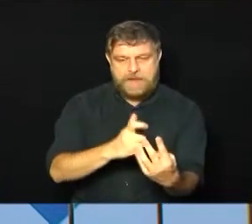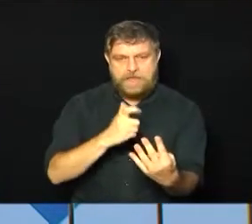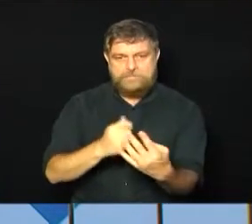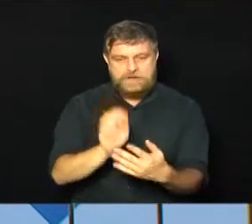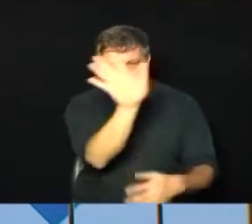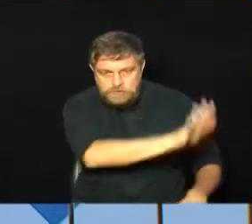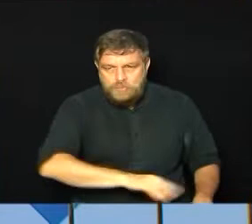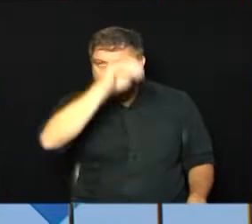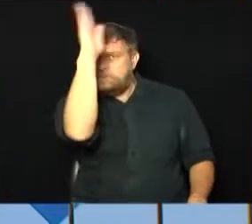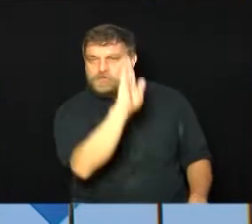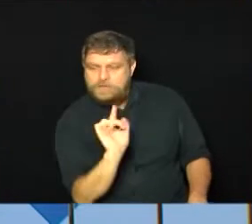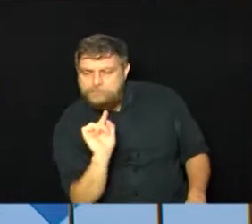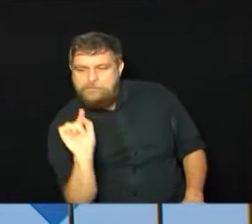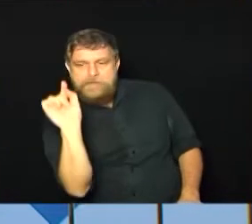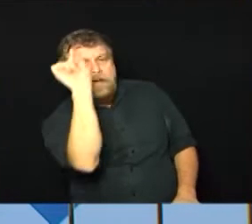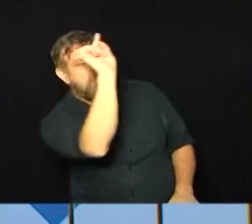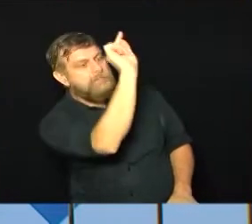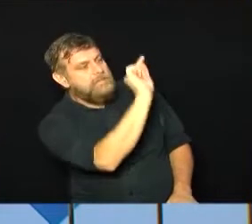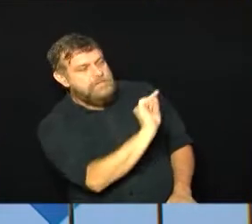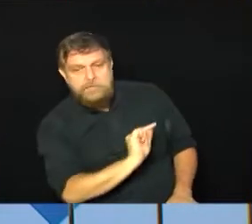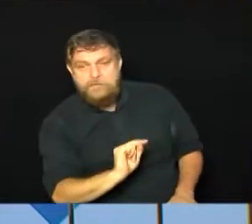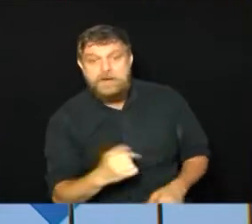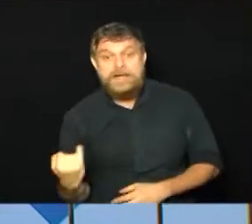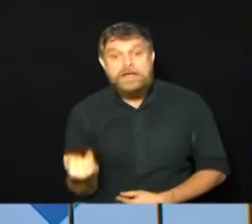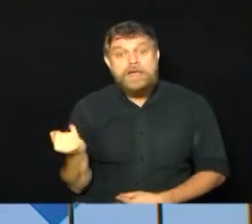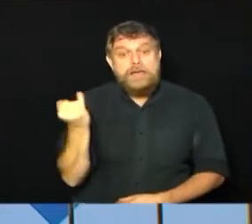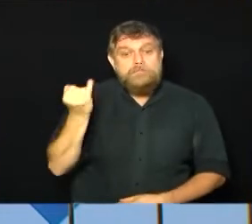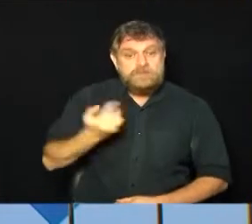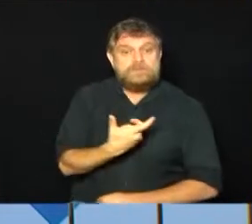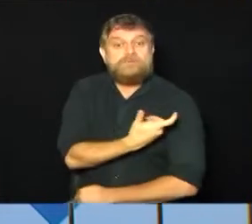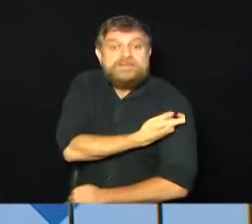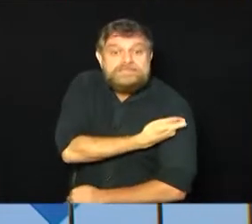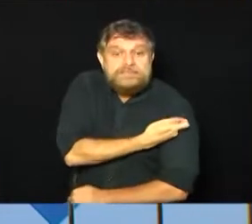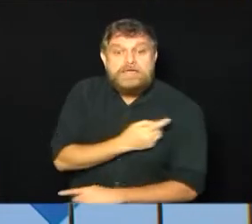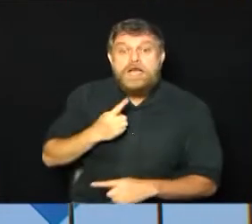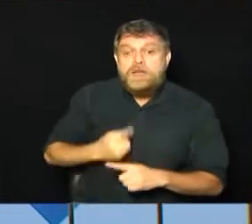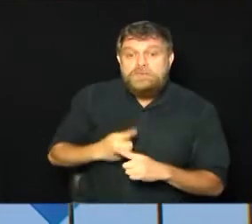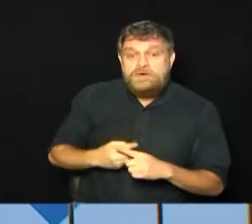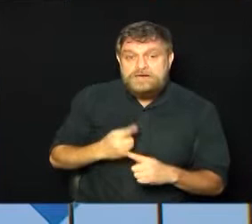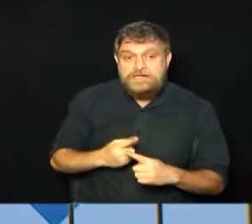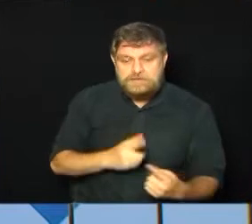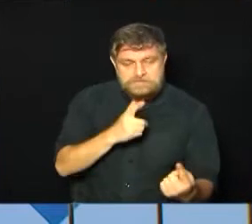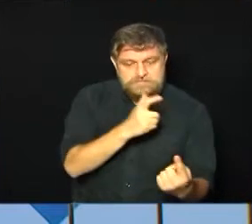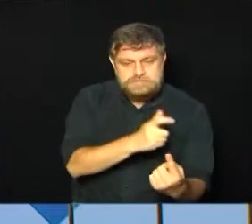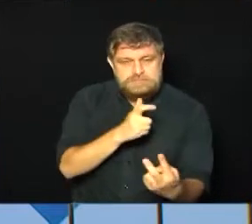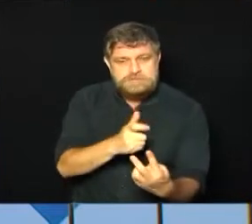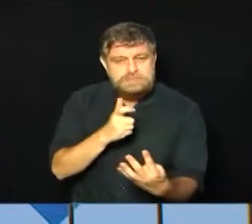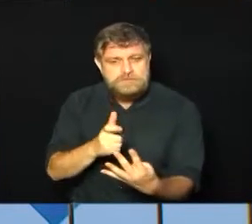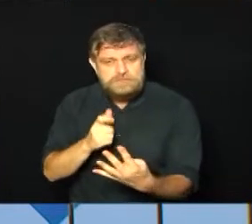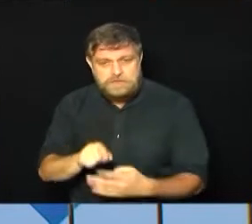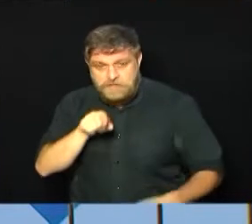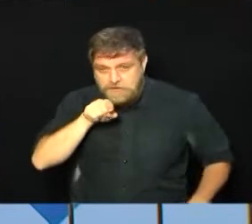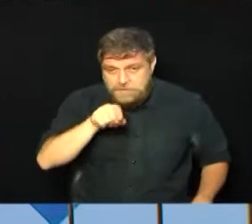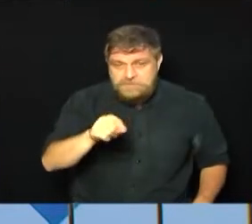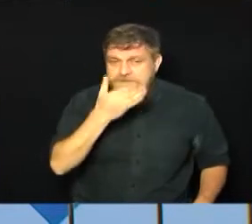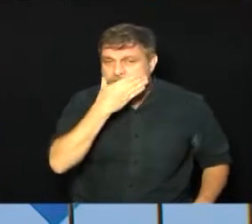território nacional. E sobre a importância da vacina? O porquê de vacinar as possíveis reações? Para deixar você,